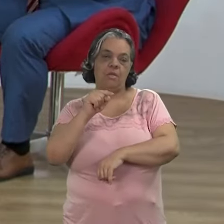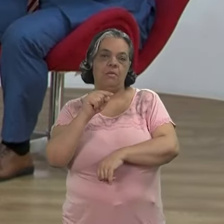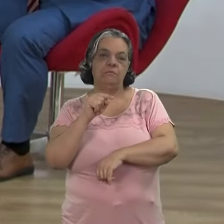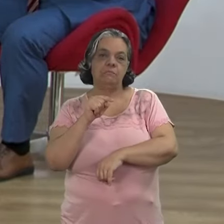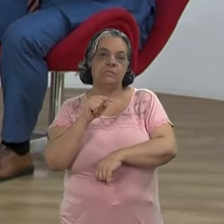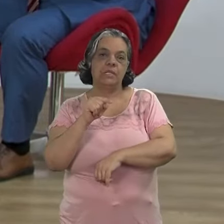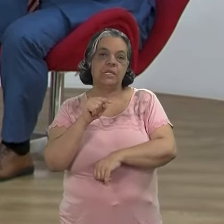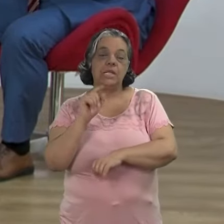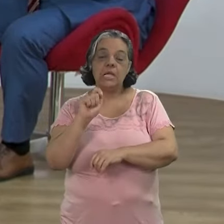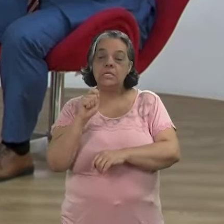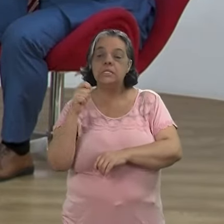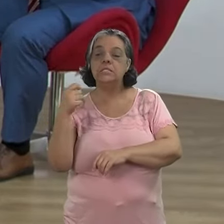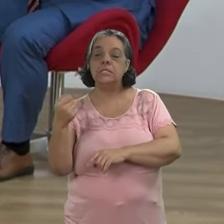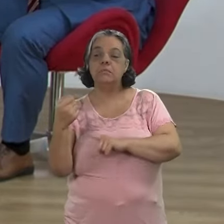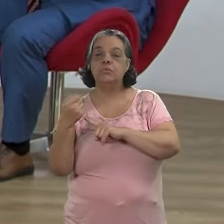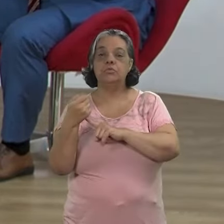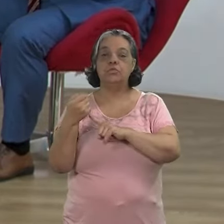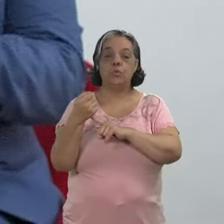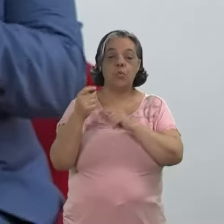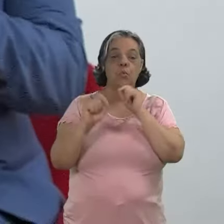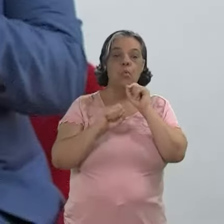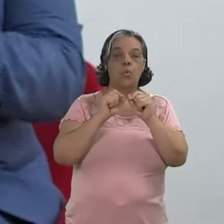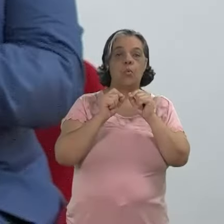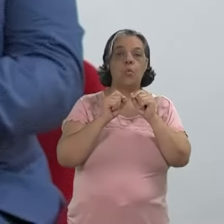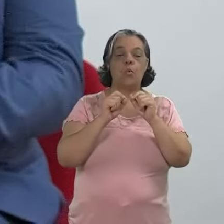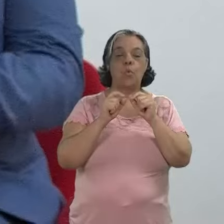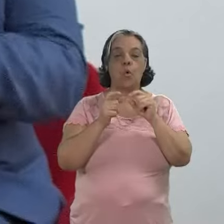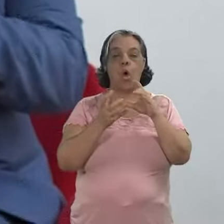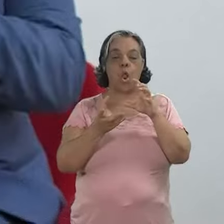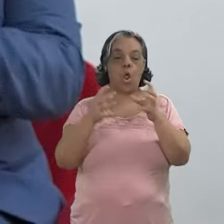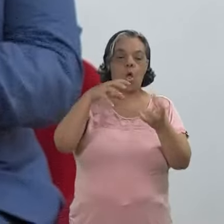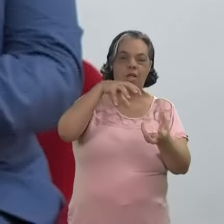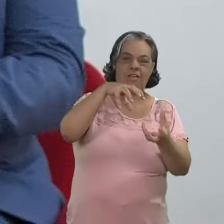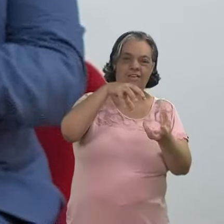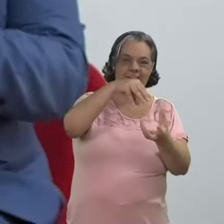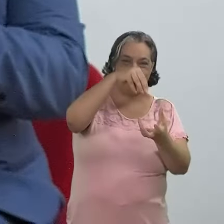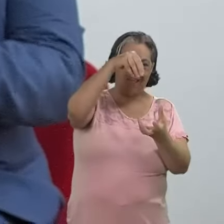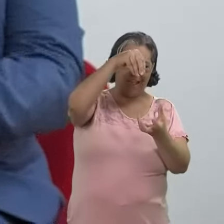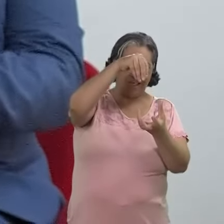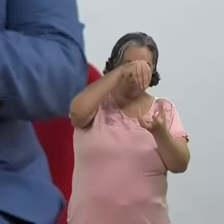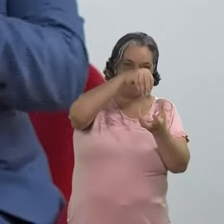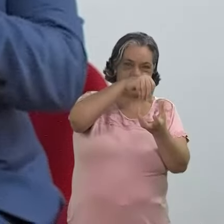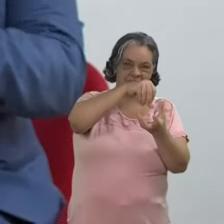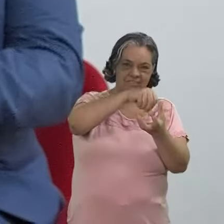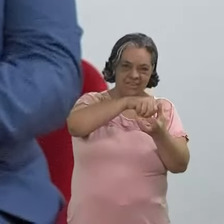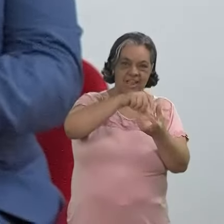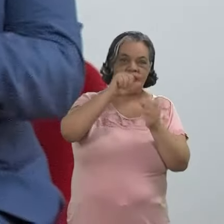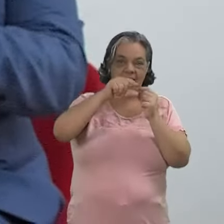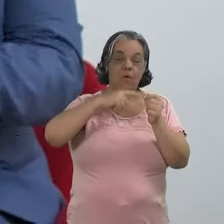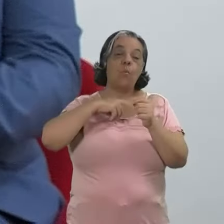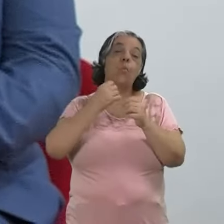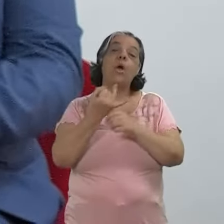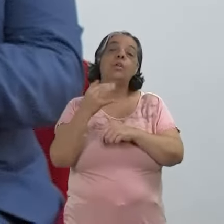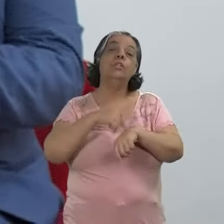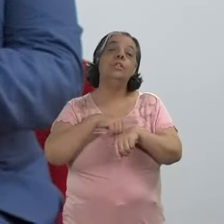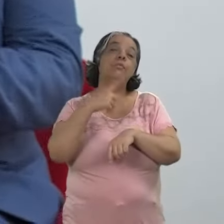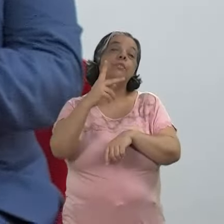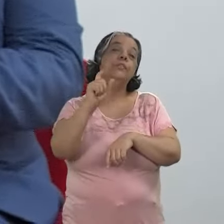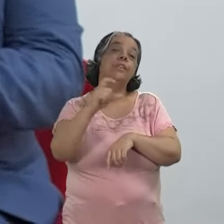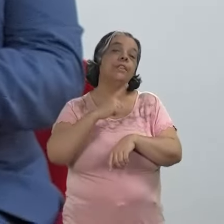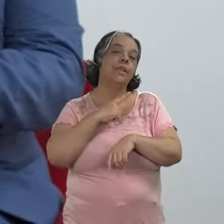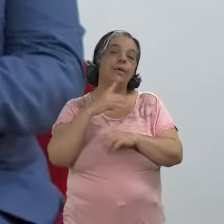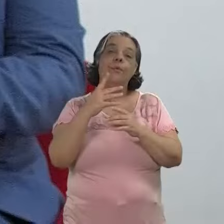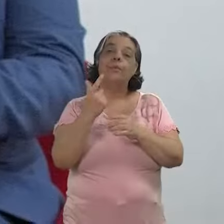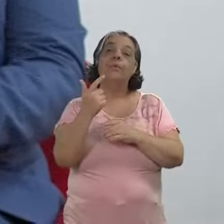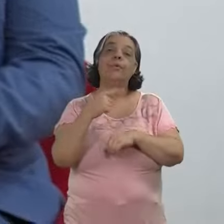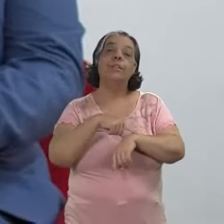nesse símbolo, né? De um instrumento que a areia determina o quanto de tempo você tem.